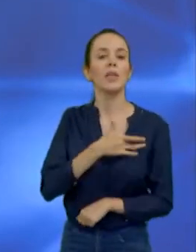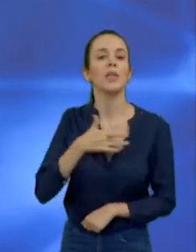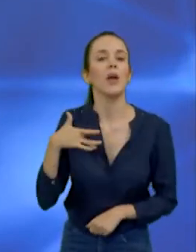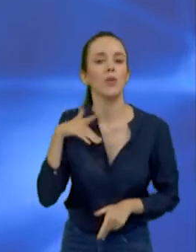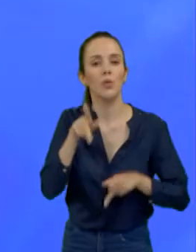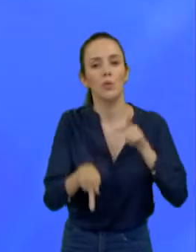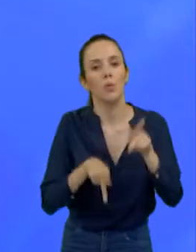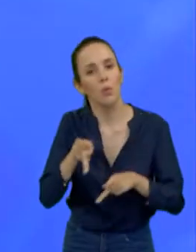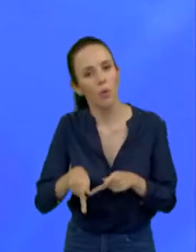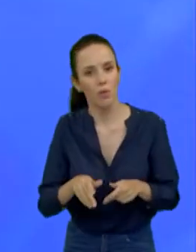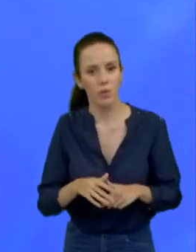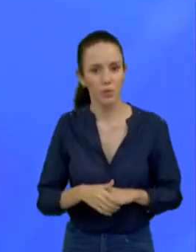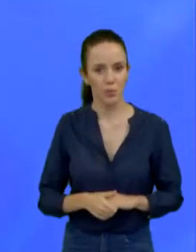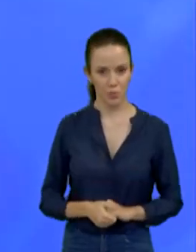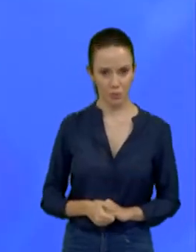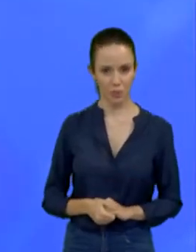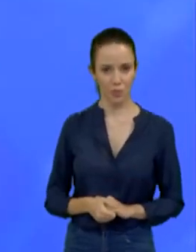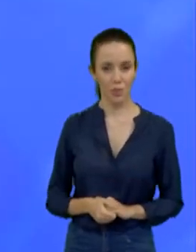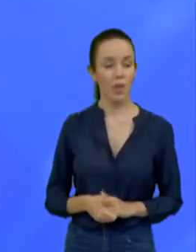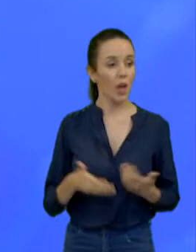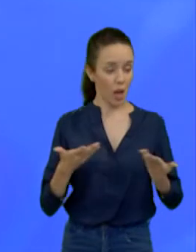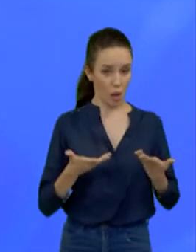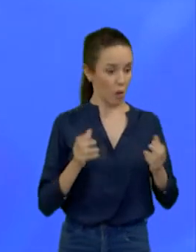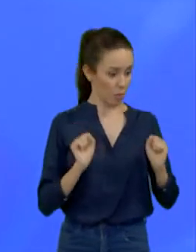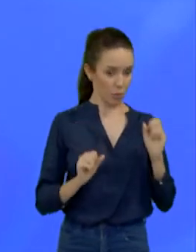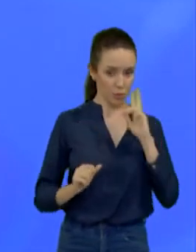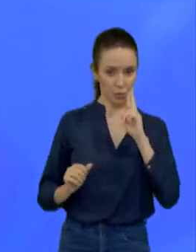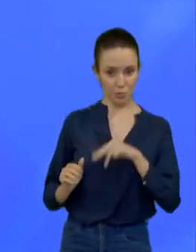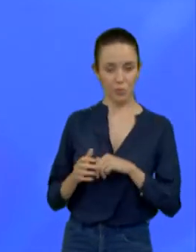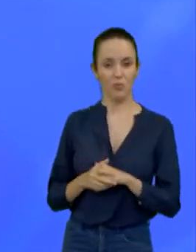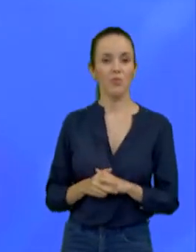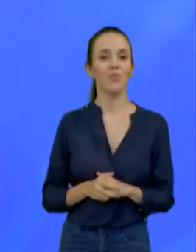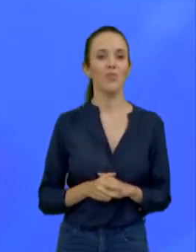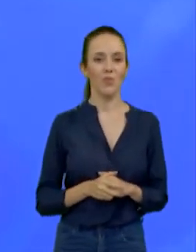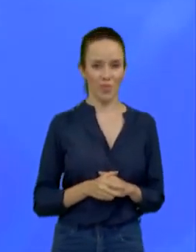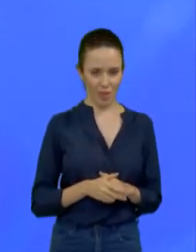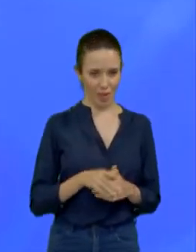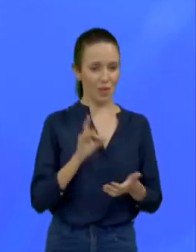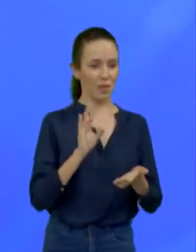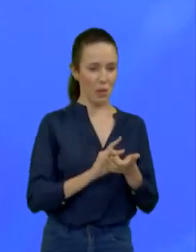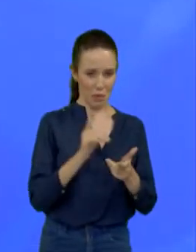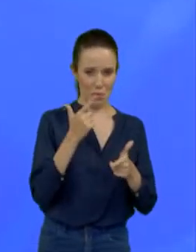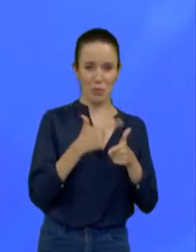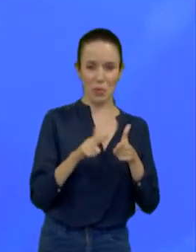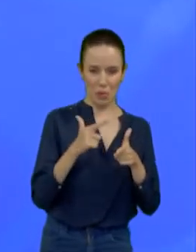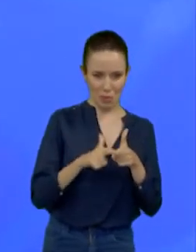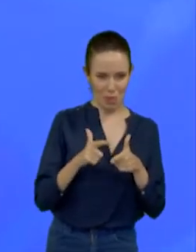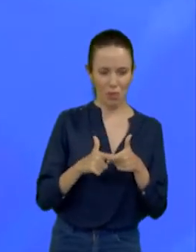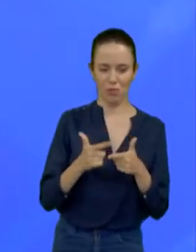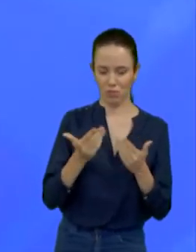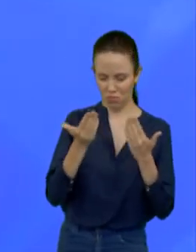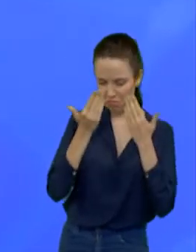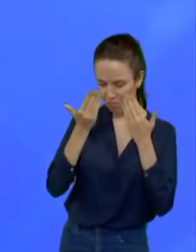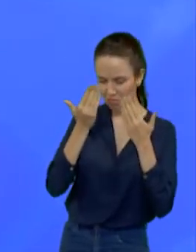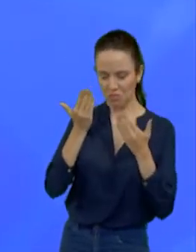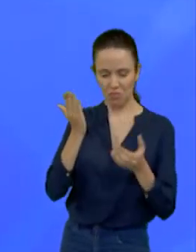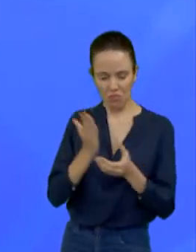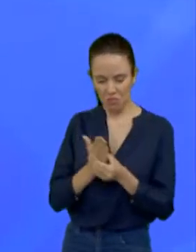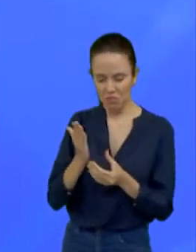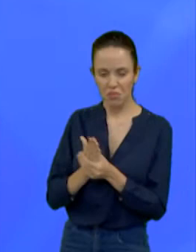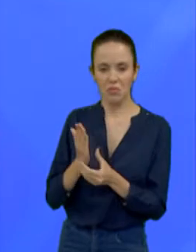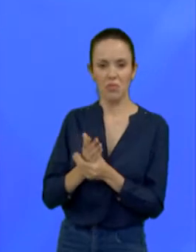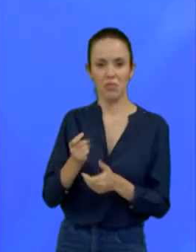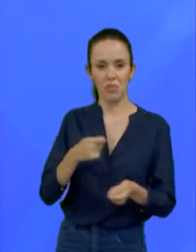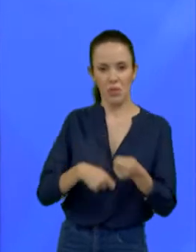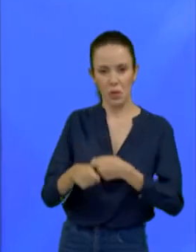Um minuto para a réplica do candidato, professor Gleidson. Essa reprovação das contas da saúde em São Sebastião são parte,